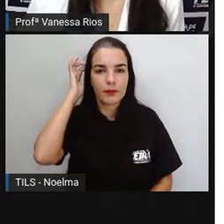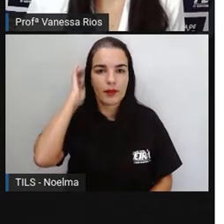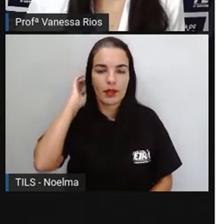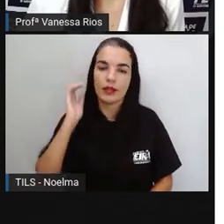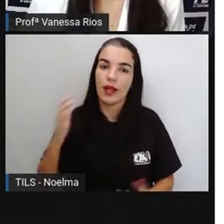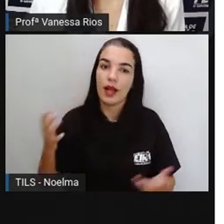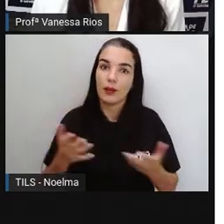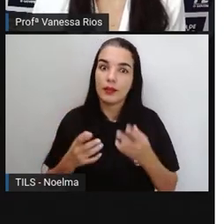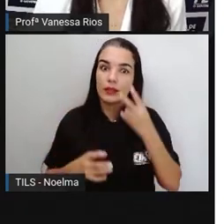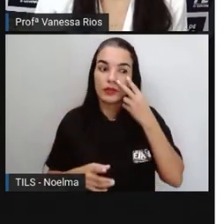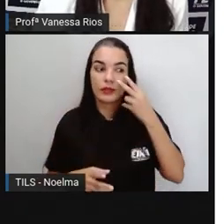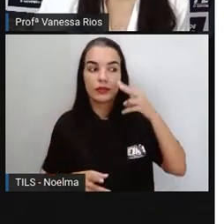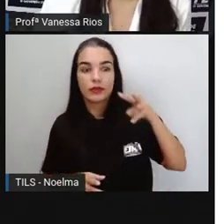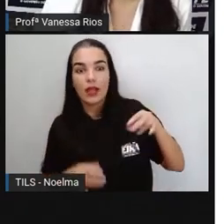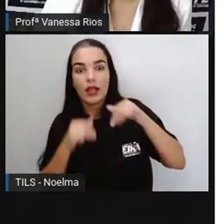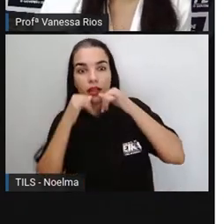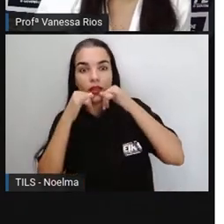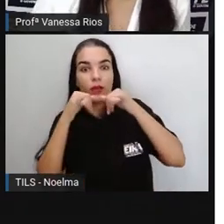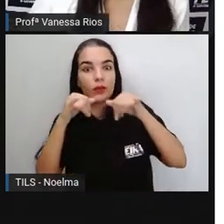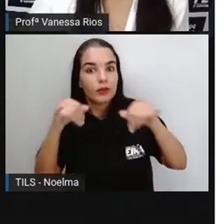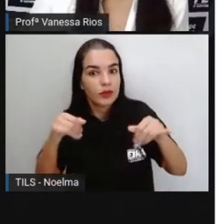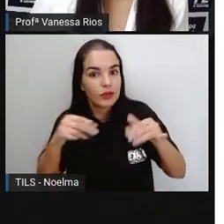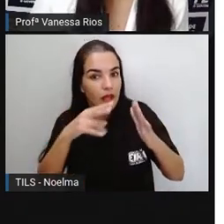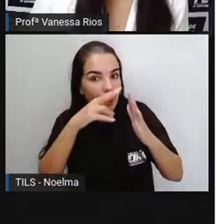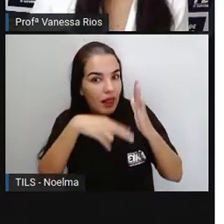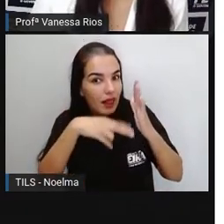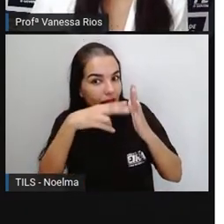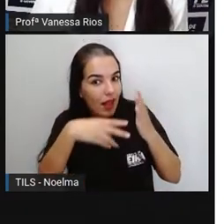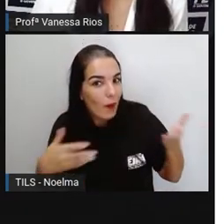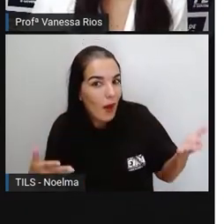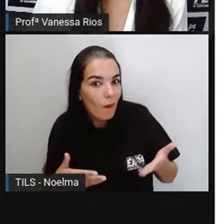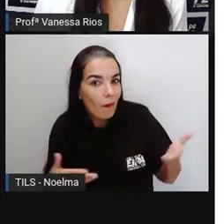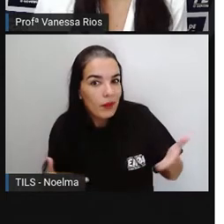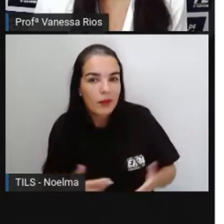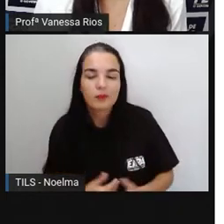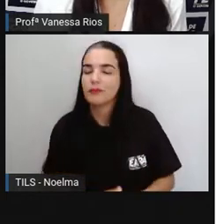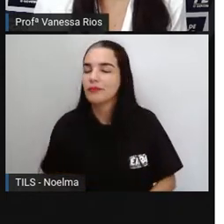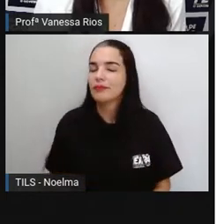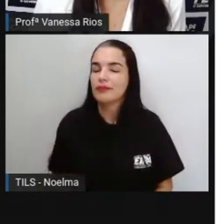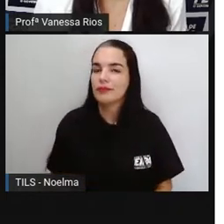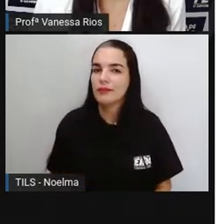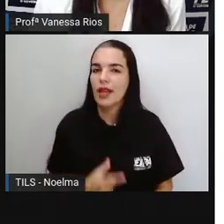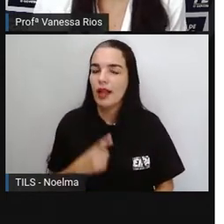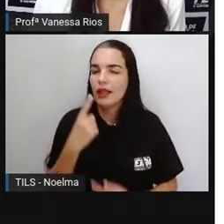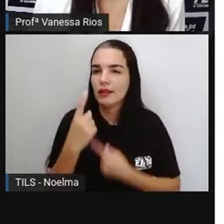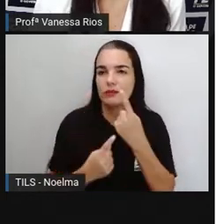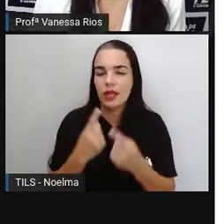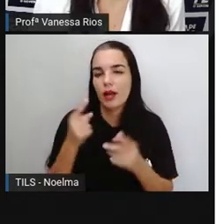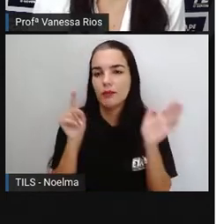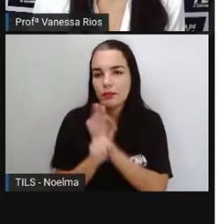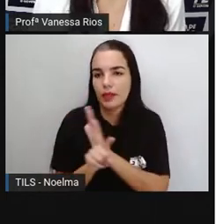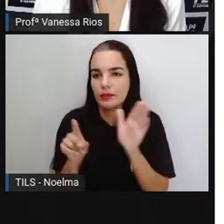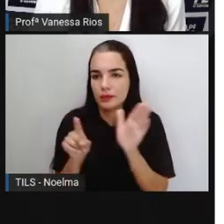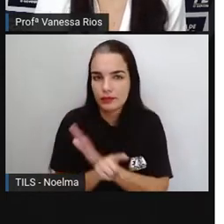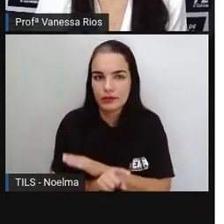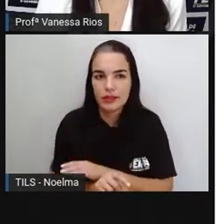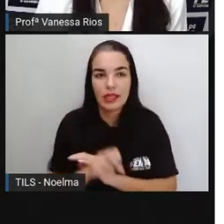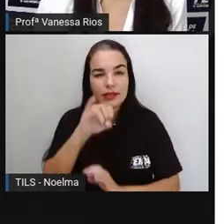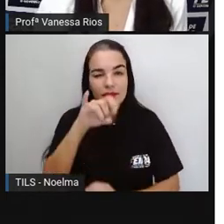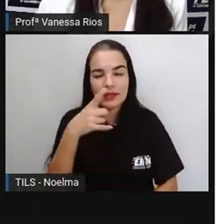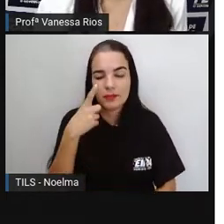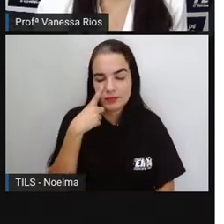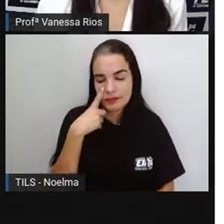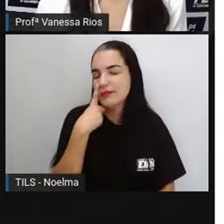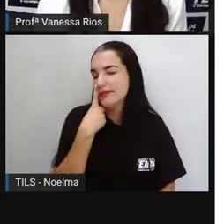E aí de olho na notícia que nós acabamos de ler, para trás algumas perguntas. E se vocês prestaram